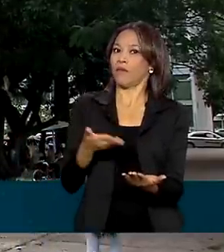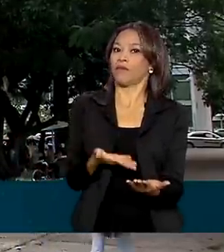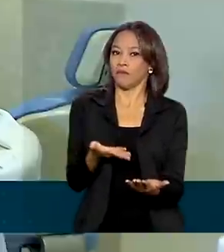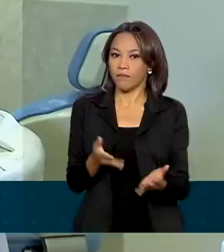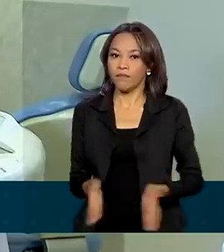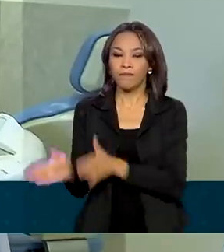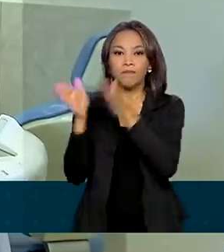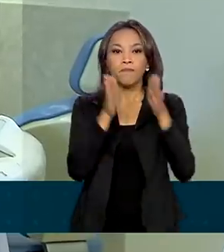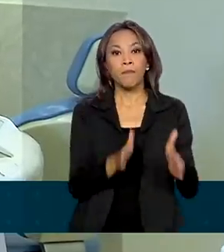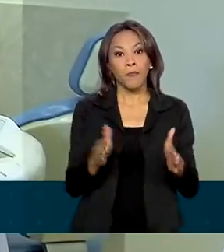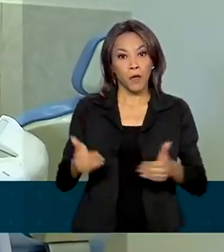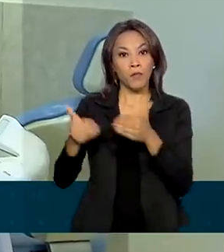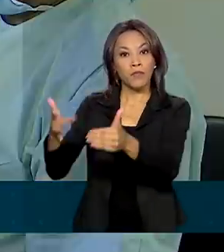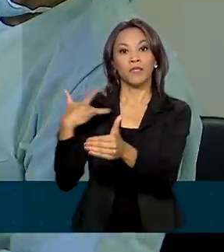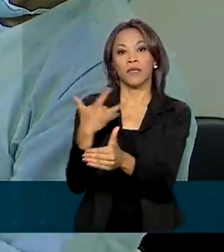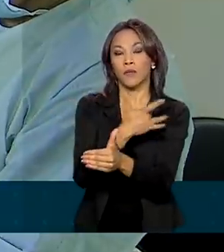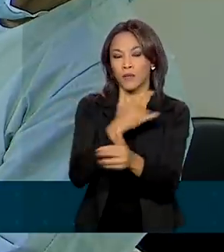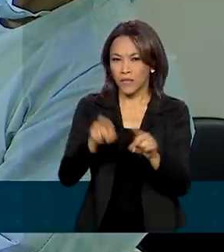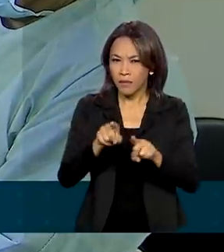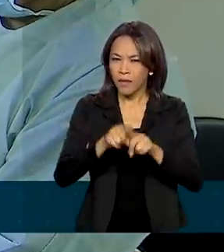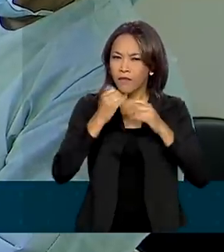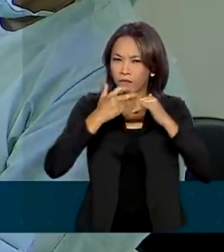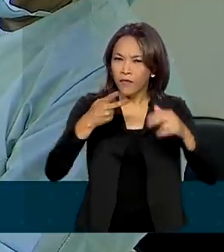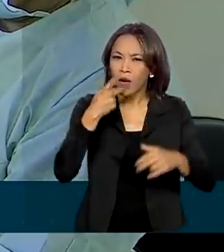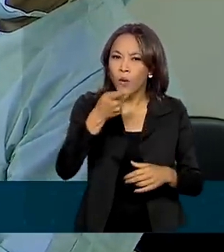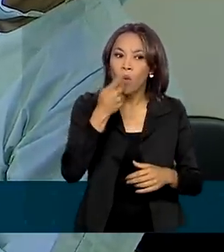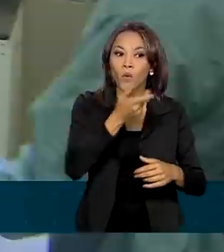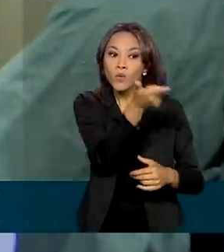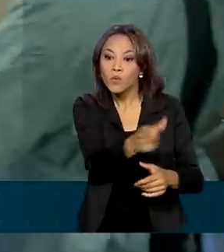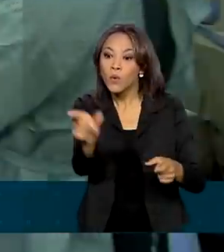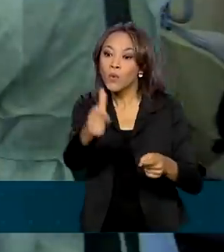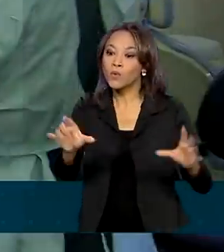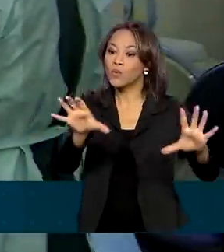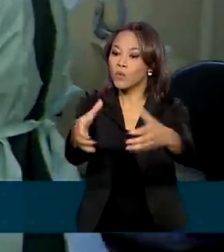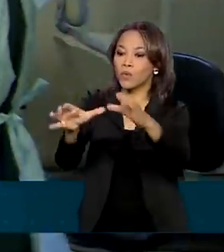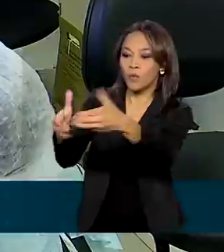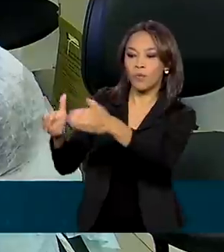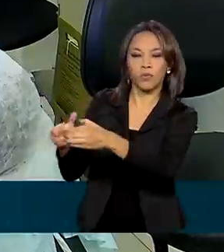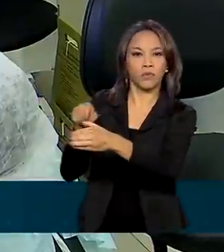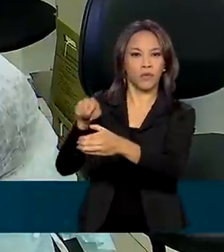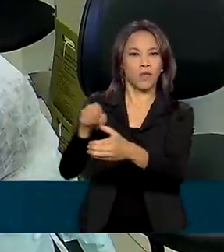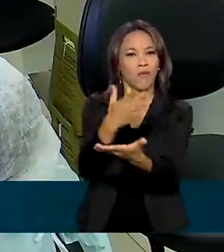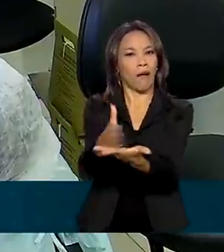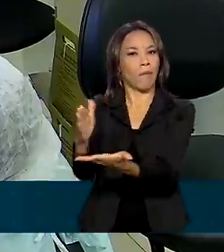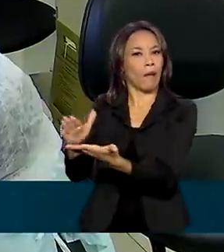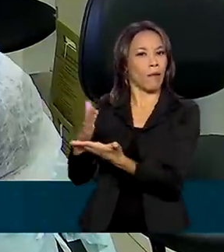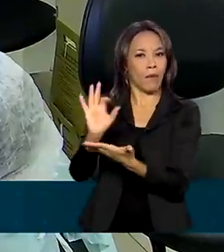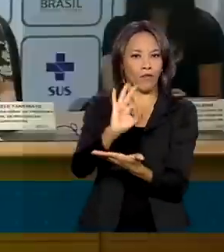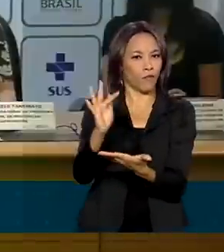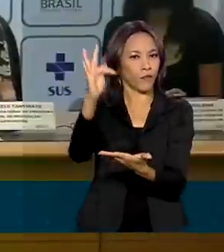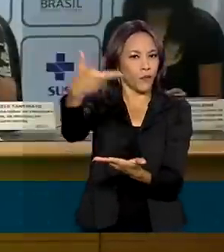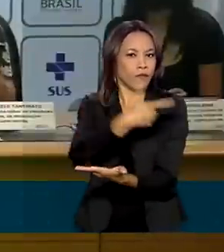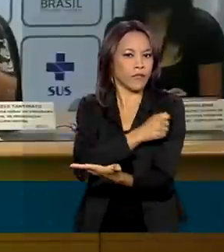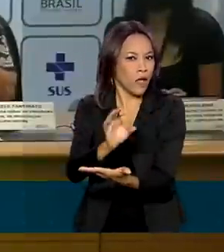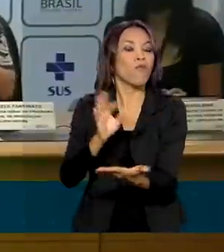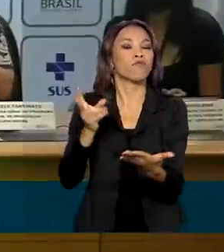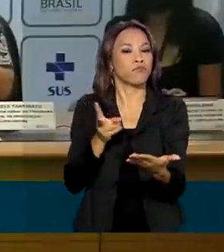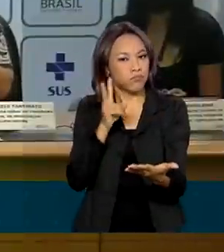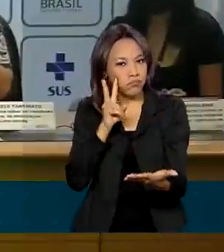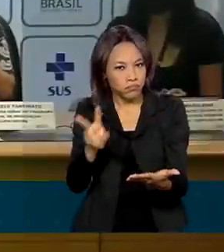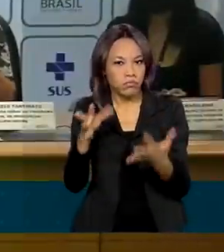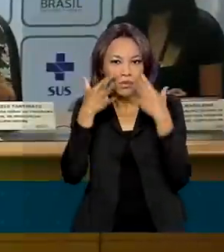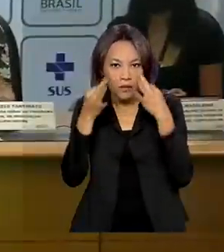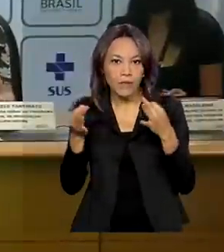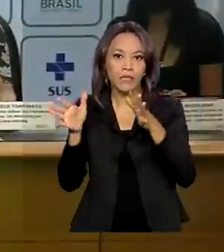Saúde também apontou que outros grupos não estão descartados para receber a vacina no futuro. A partir do